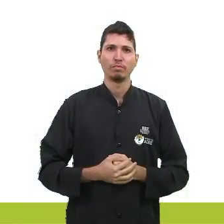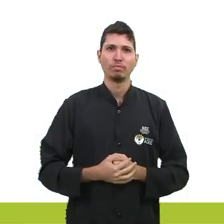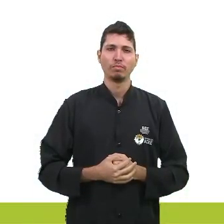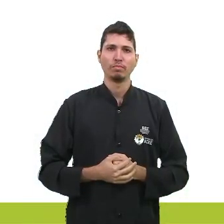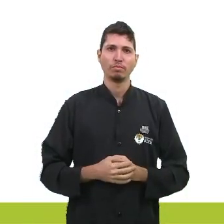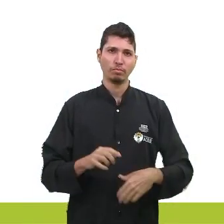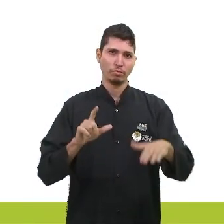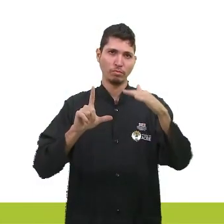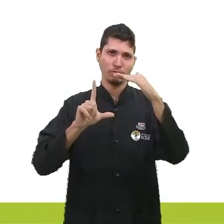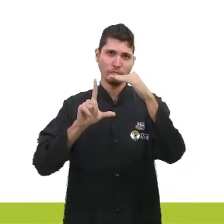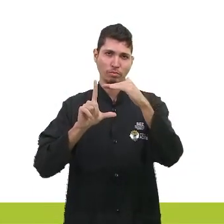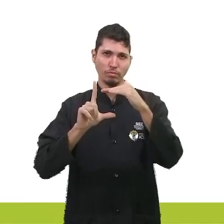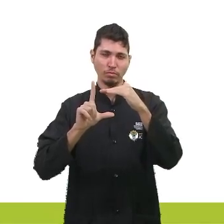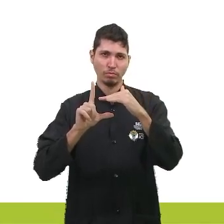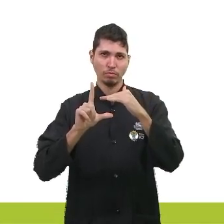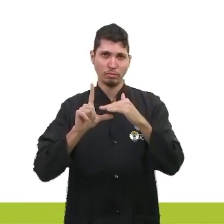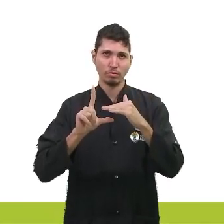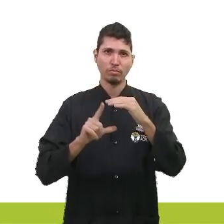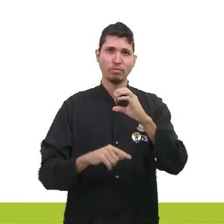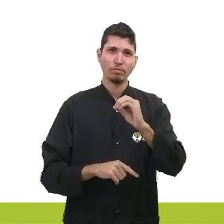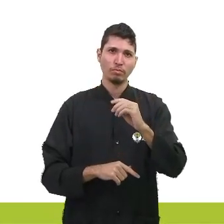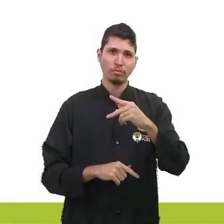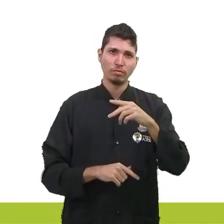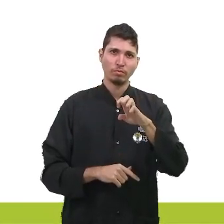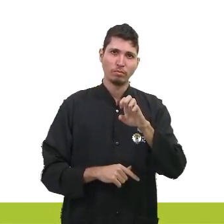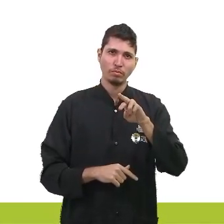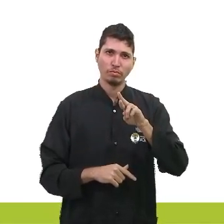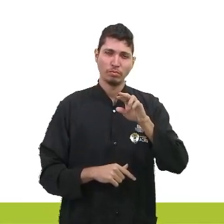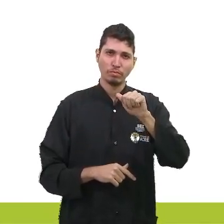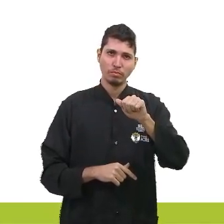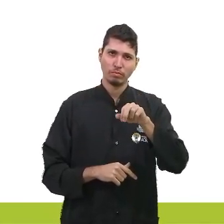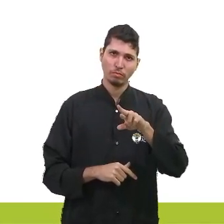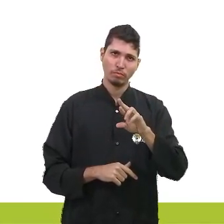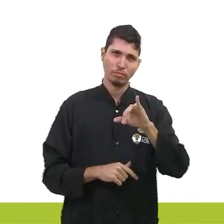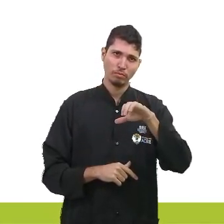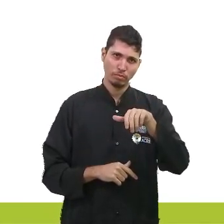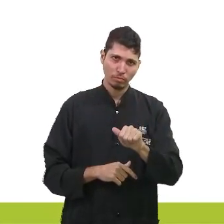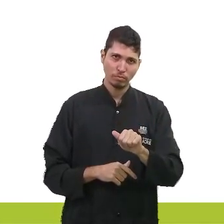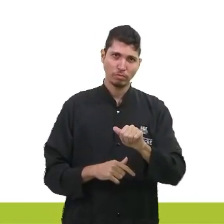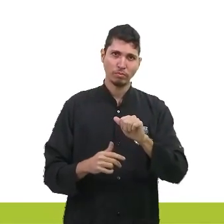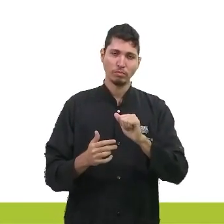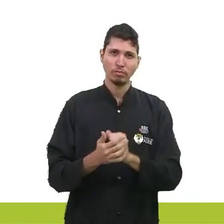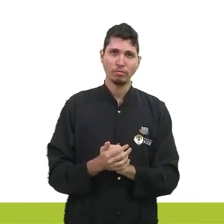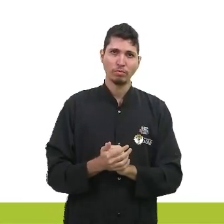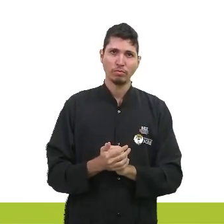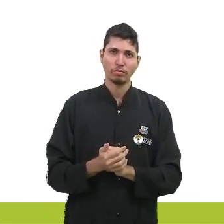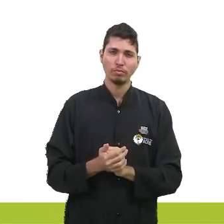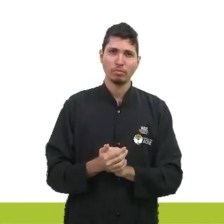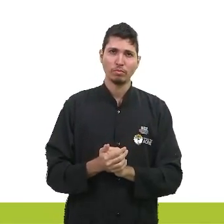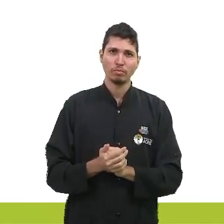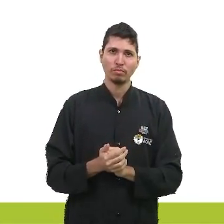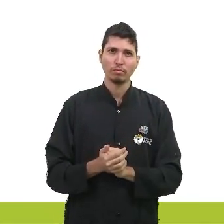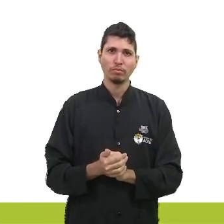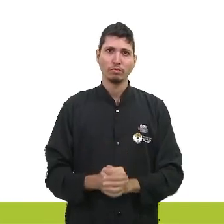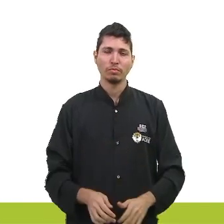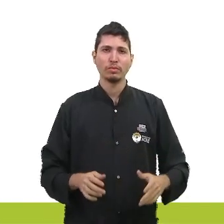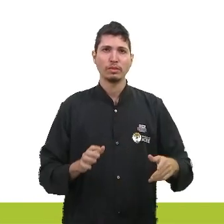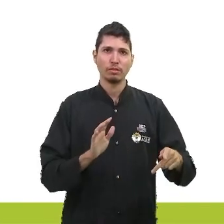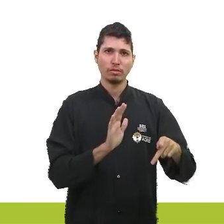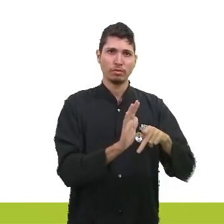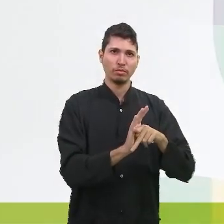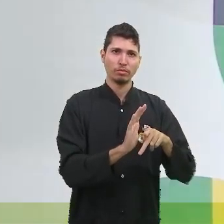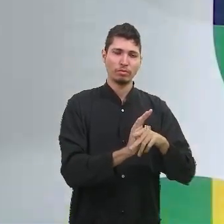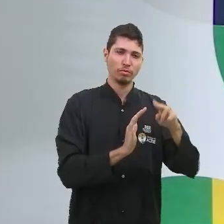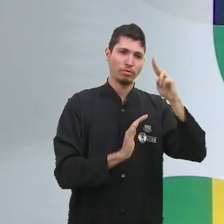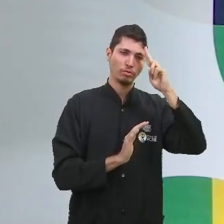operária. Então, você tem a dualidade entre aquele que é proprietário dos meios de produção